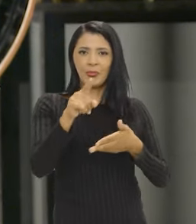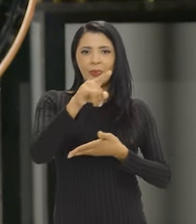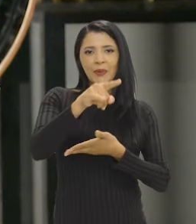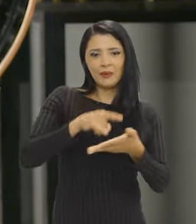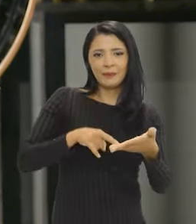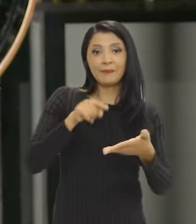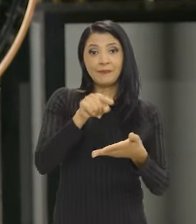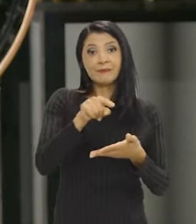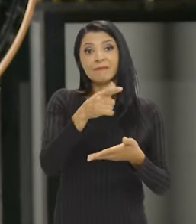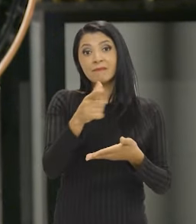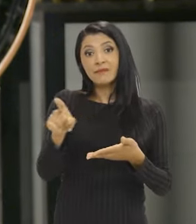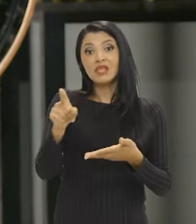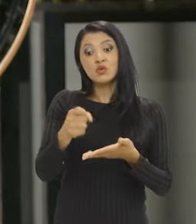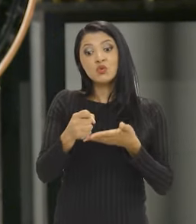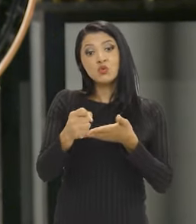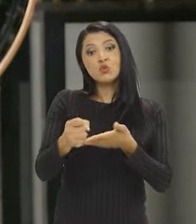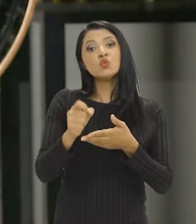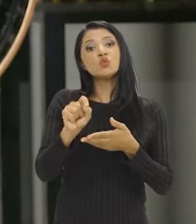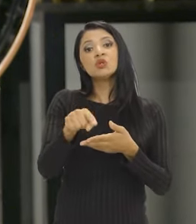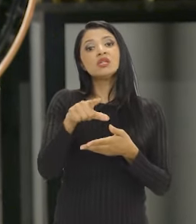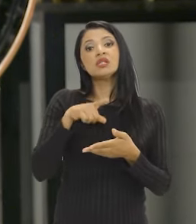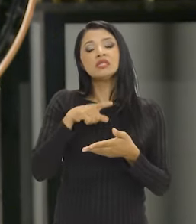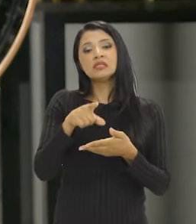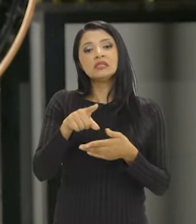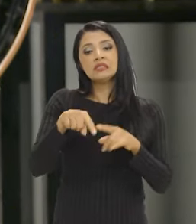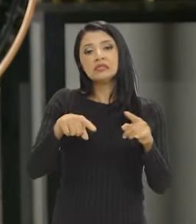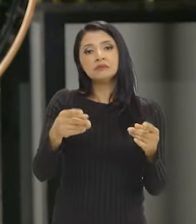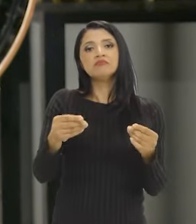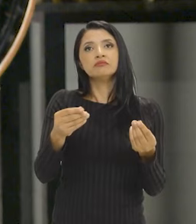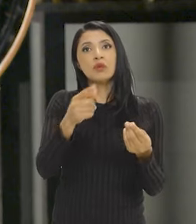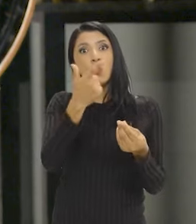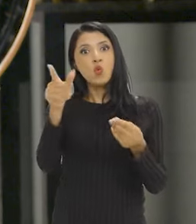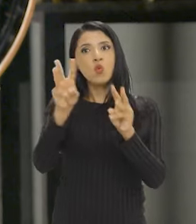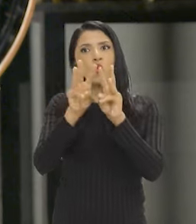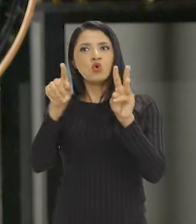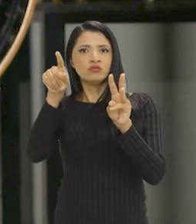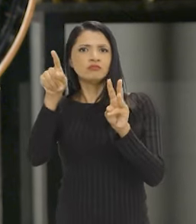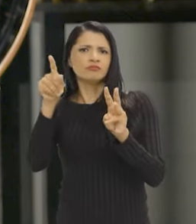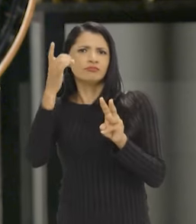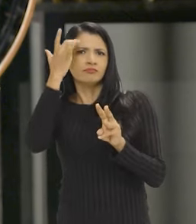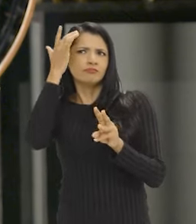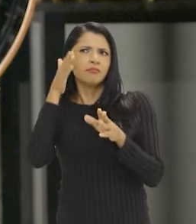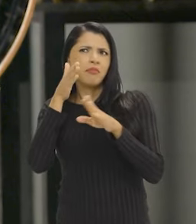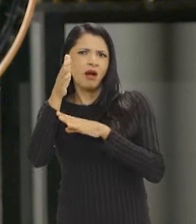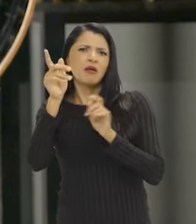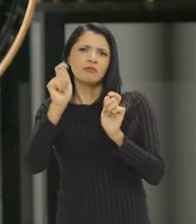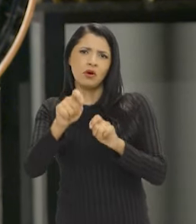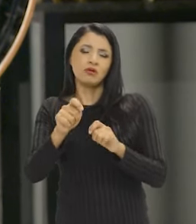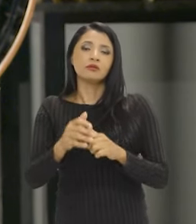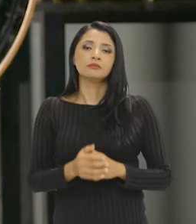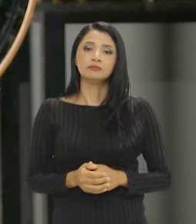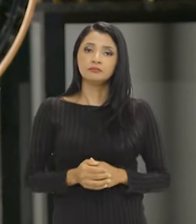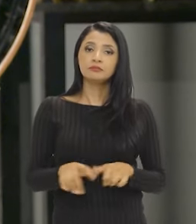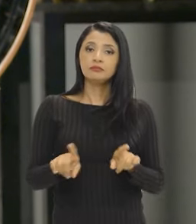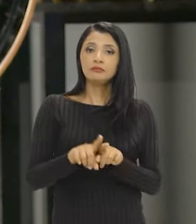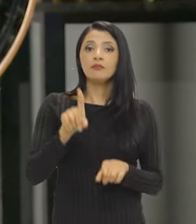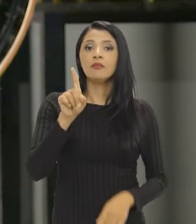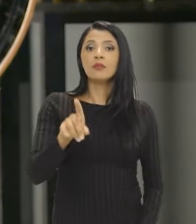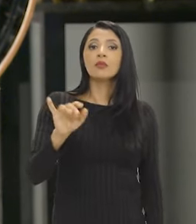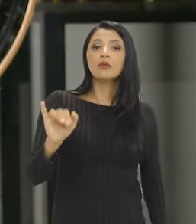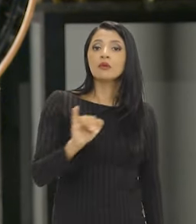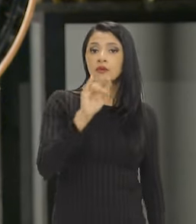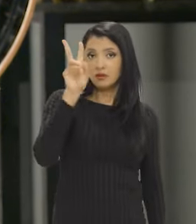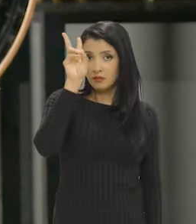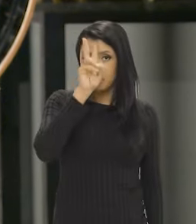acesso a essa documentação, esse outro suporte se torna disponível. mas é importante a gente lembrar que